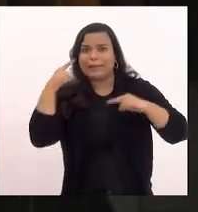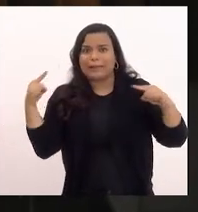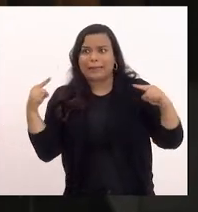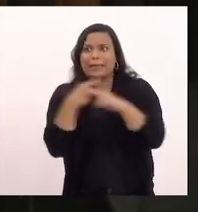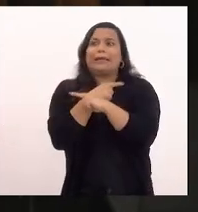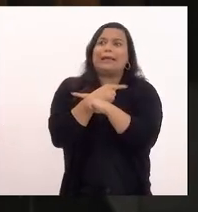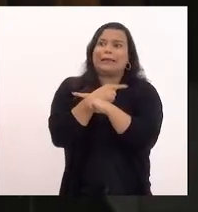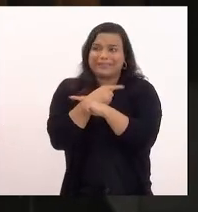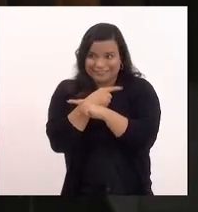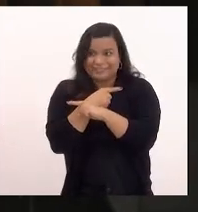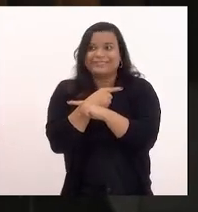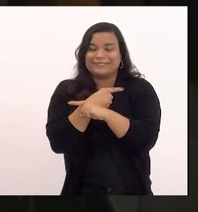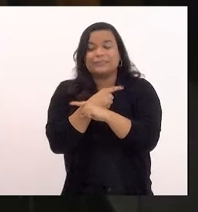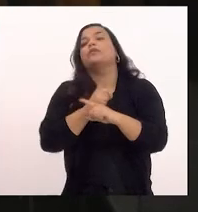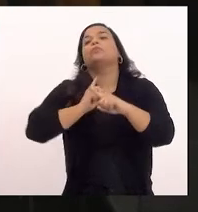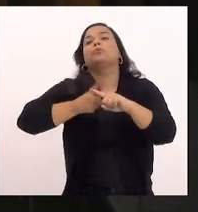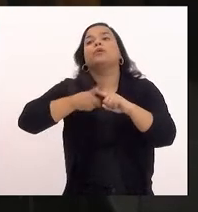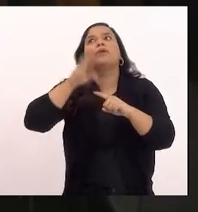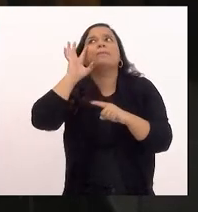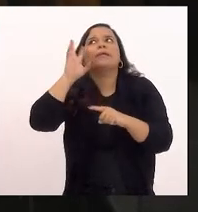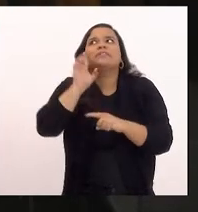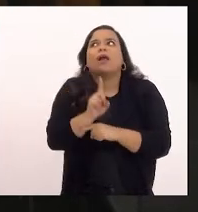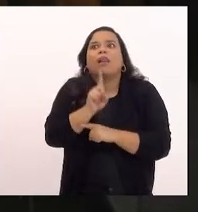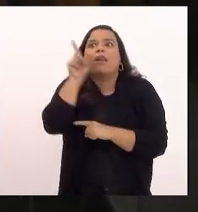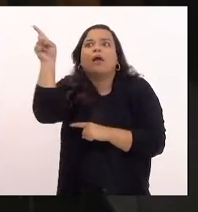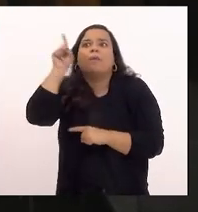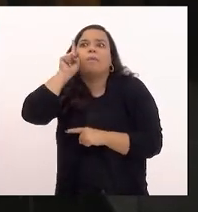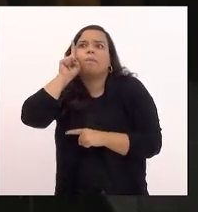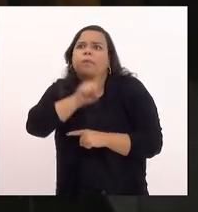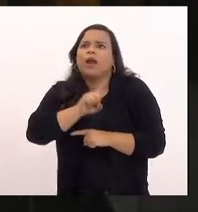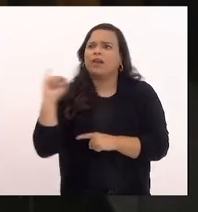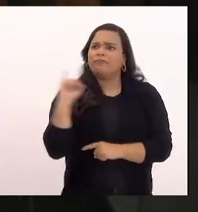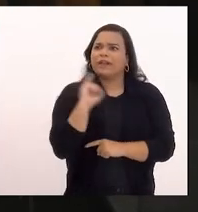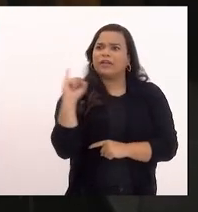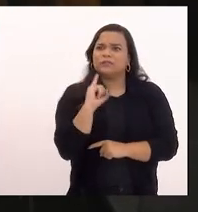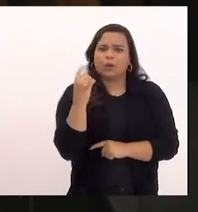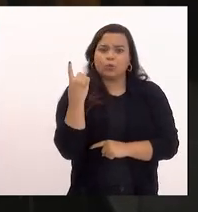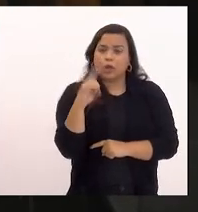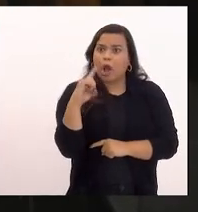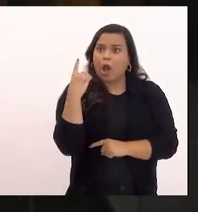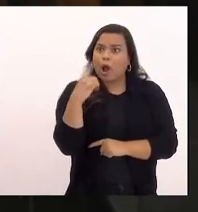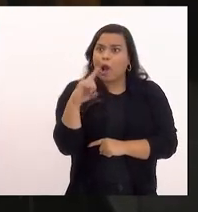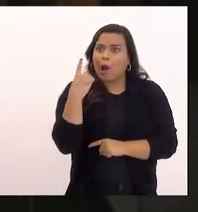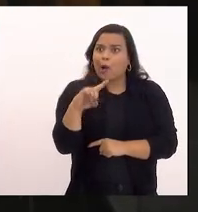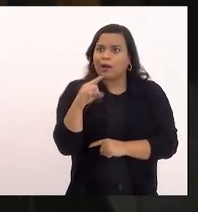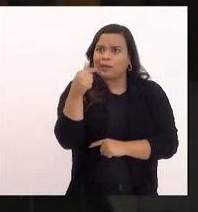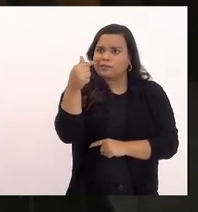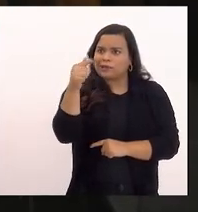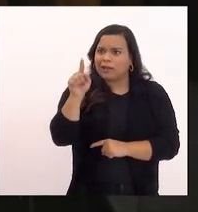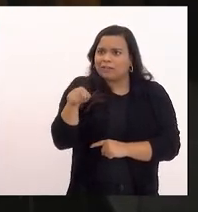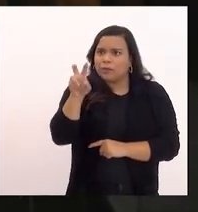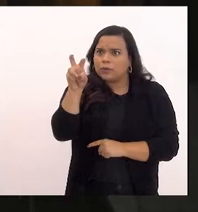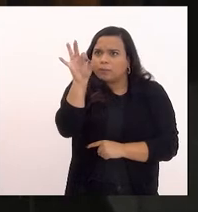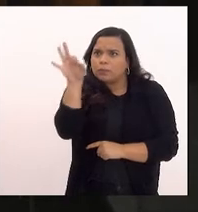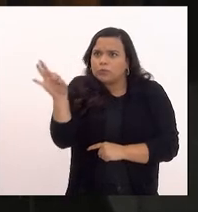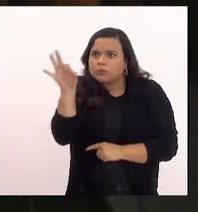você imaginar que os Estados Unidos teve uma inflação em dólar de 7,5%